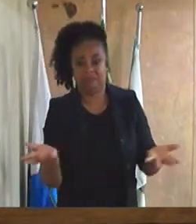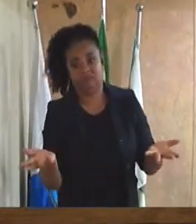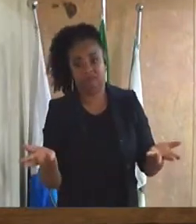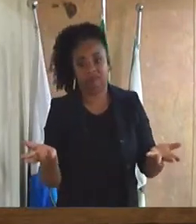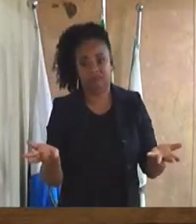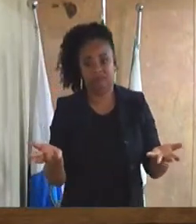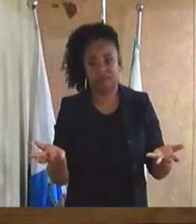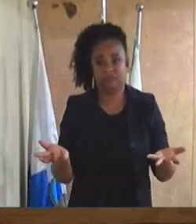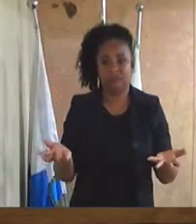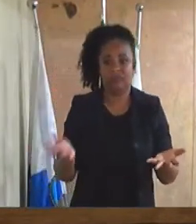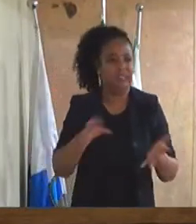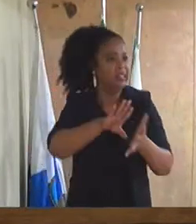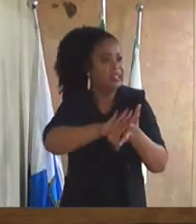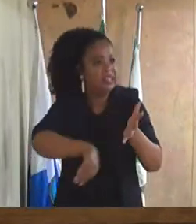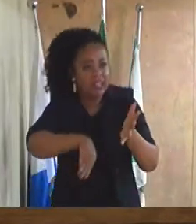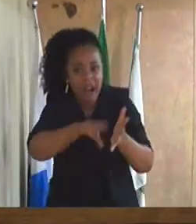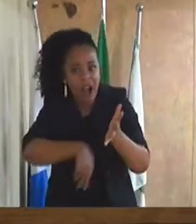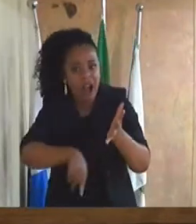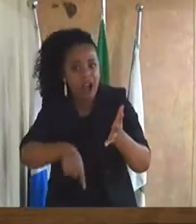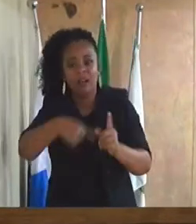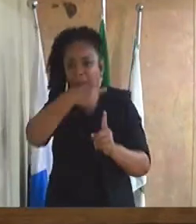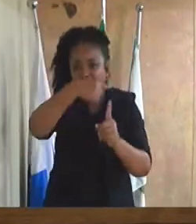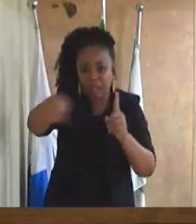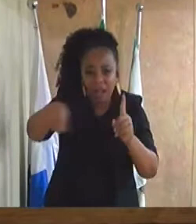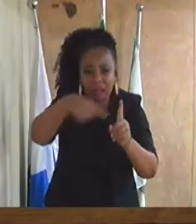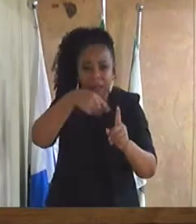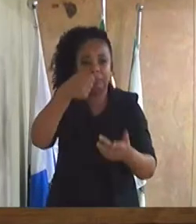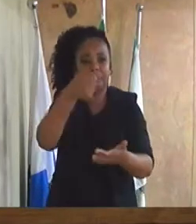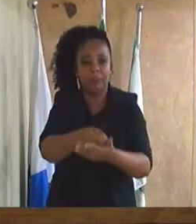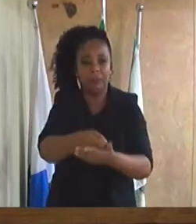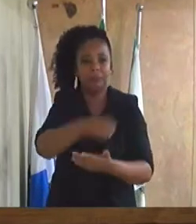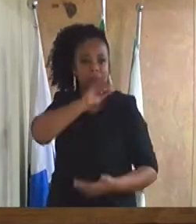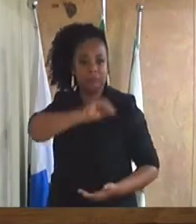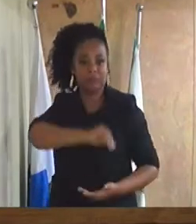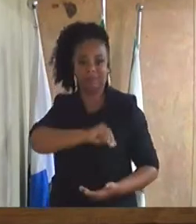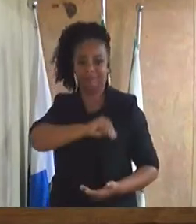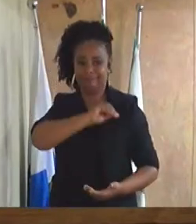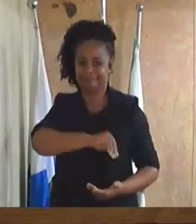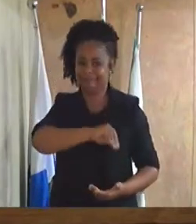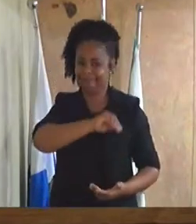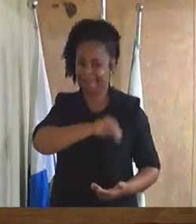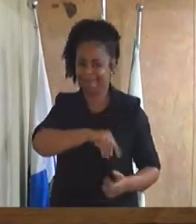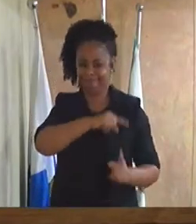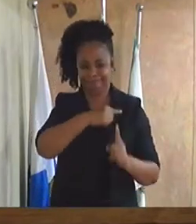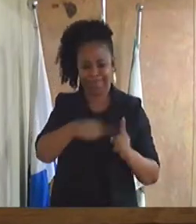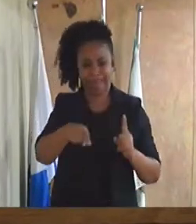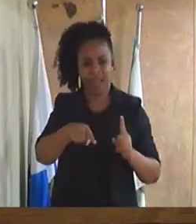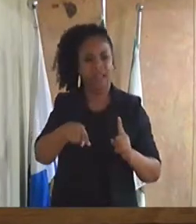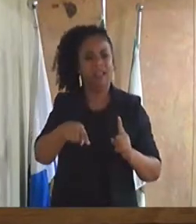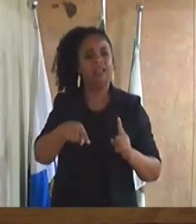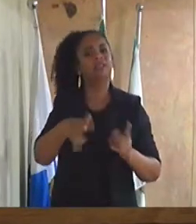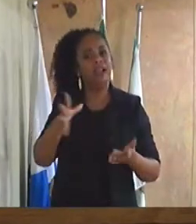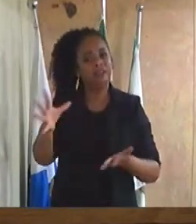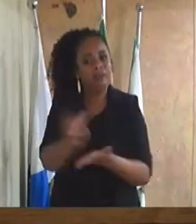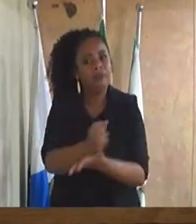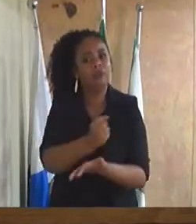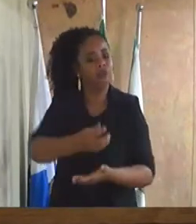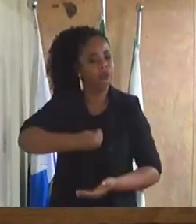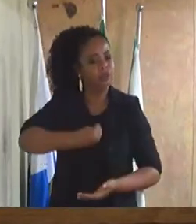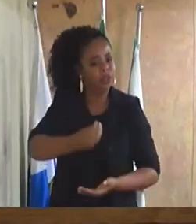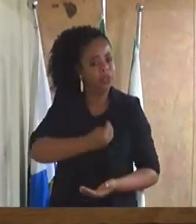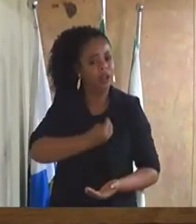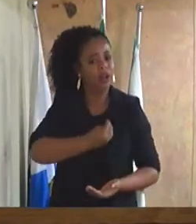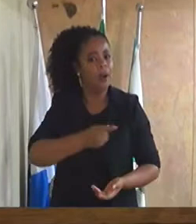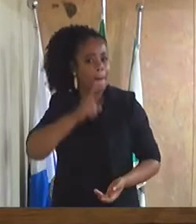tirar a metade do pagamento do funcionário que está ali na linha de frente, que está salvando vidas, está arriscando a vida deles,